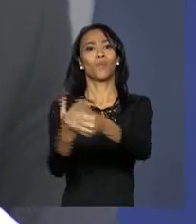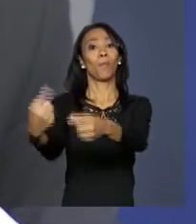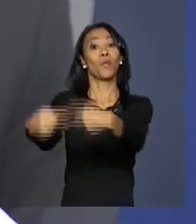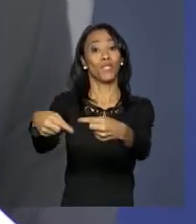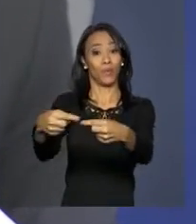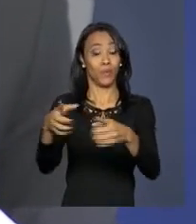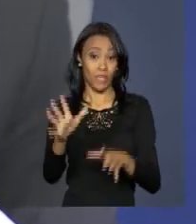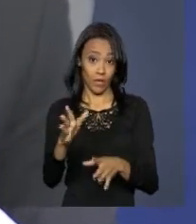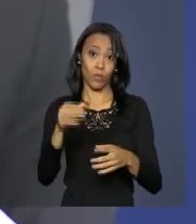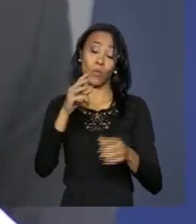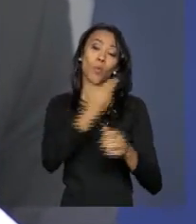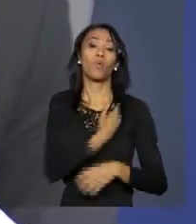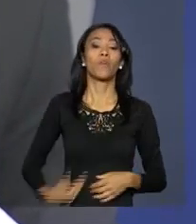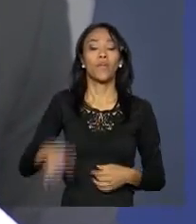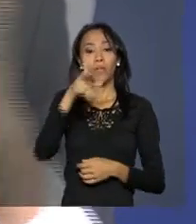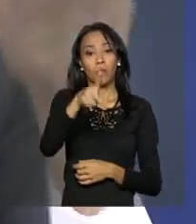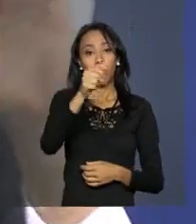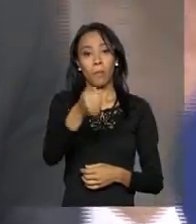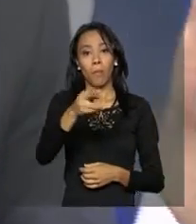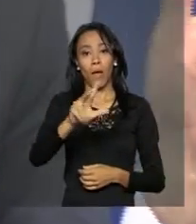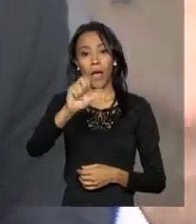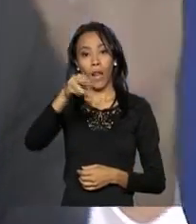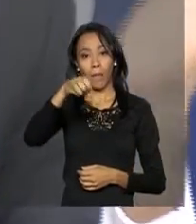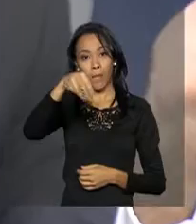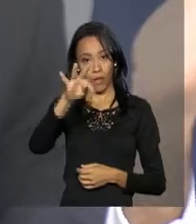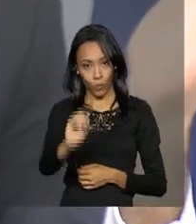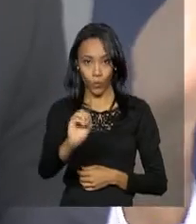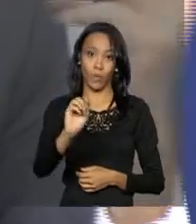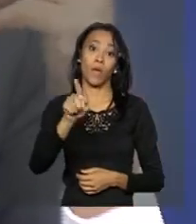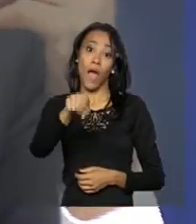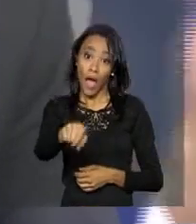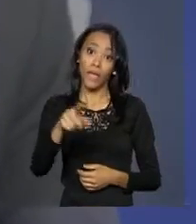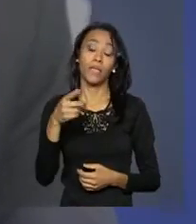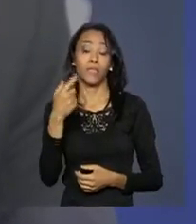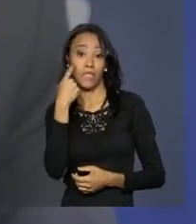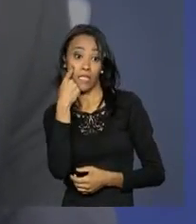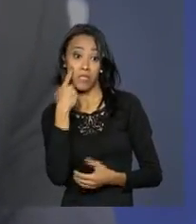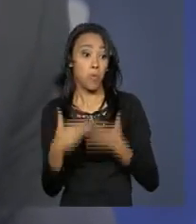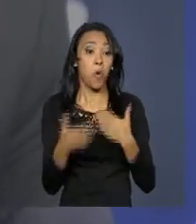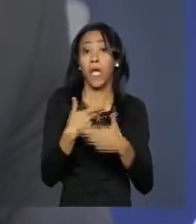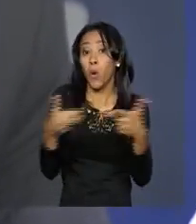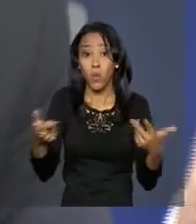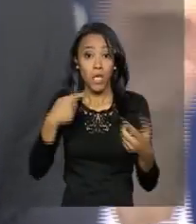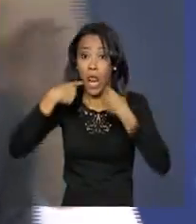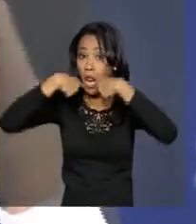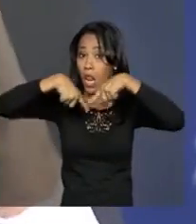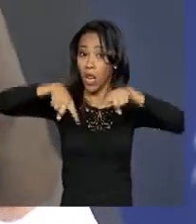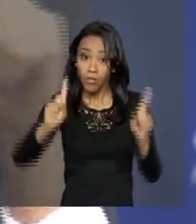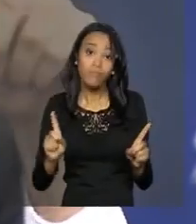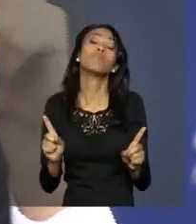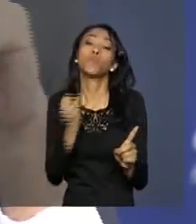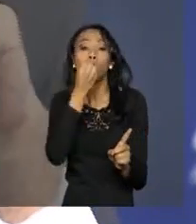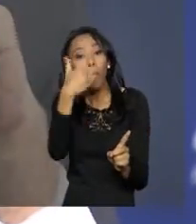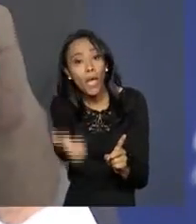parlamentarismo, para afastar um governo, para instituir um governo, vale tudo. Bom, não vale tudo. Eu considero tudo. Claro. Considero que o governo